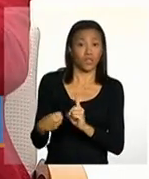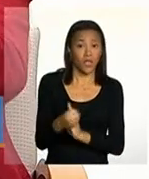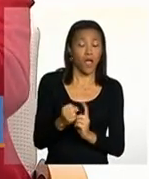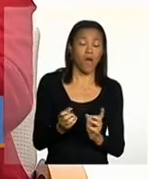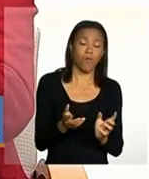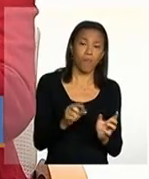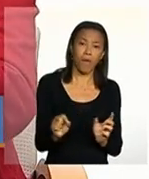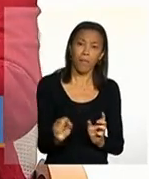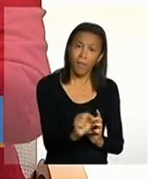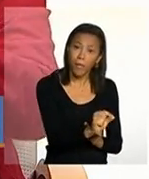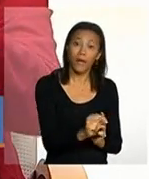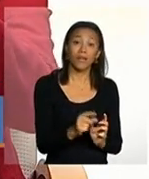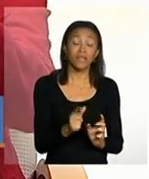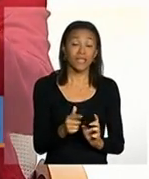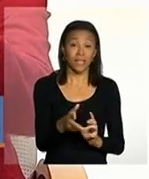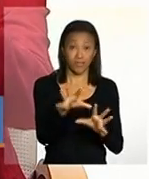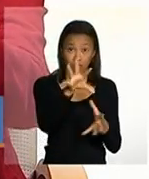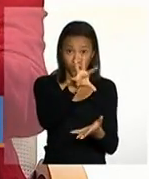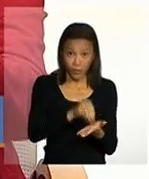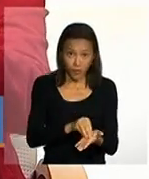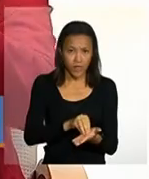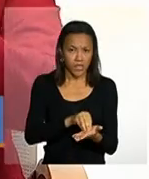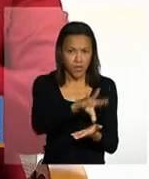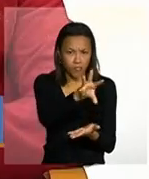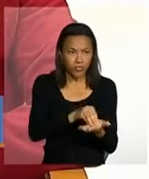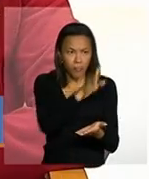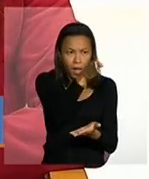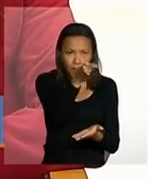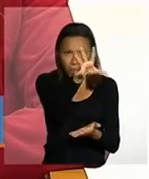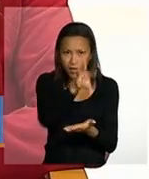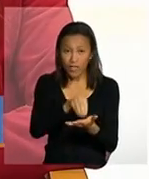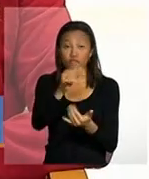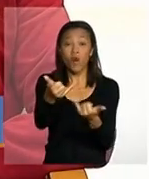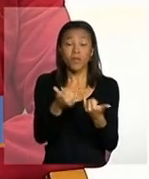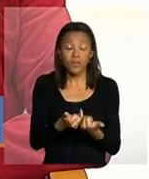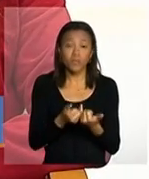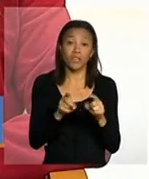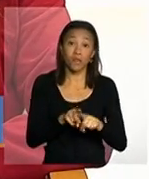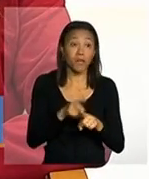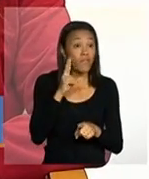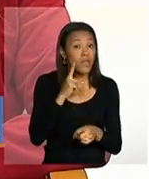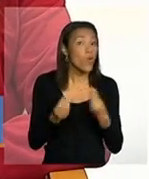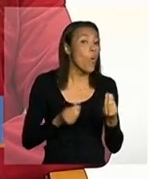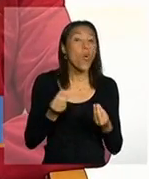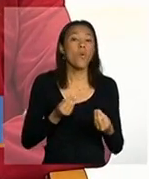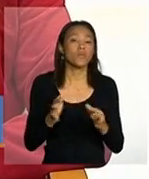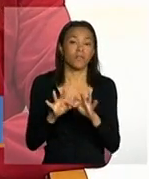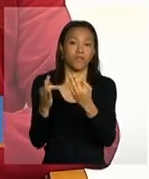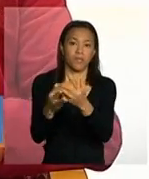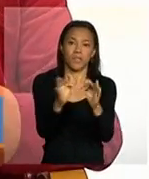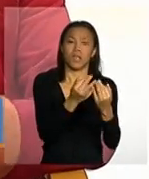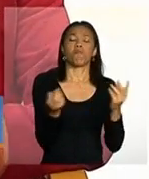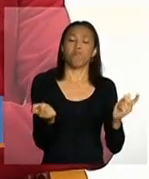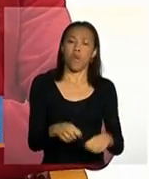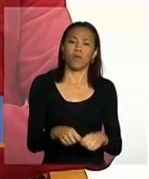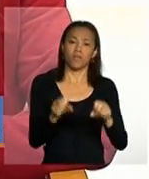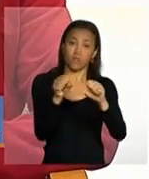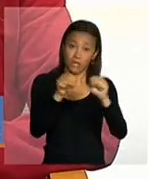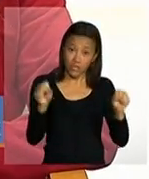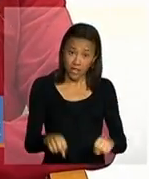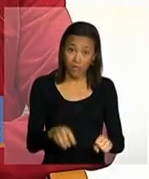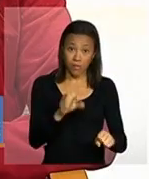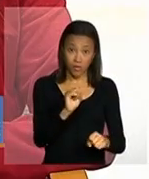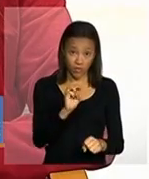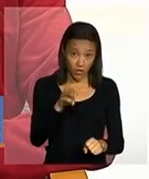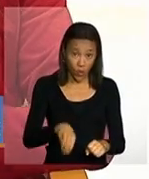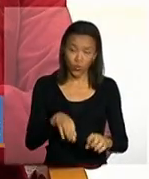desde a extração da lista até o acompanhar a buscativa e o acompanhamento das famílias ele possa ser feito no SICOM então todo o registro do